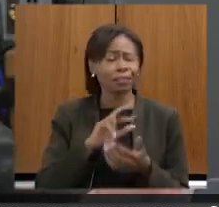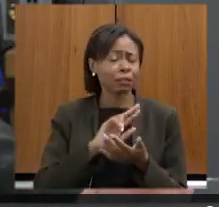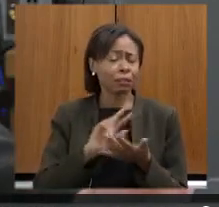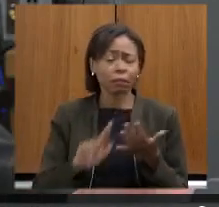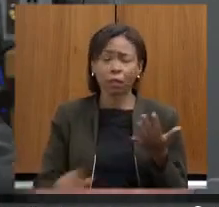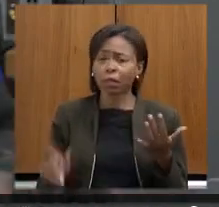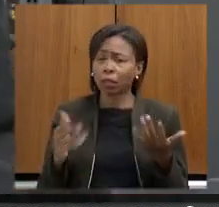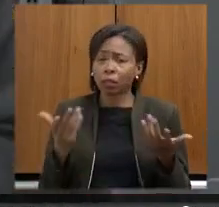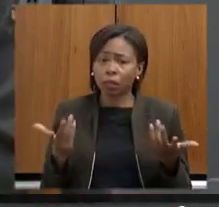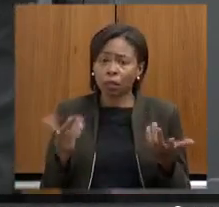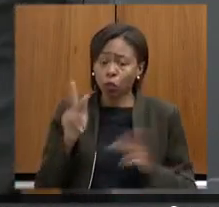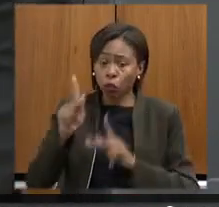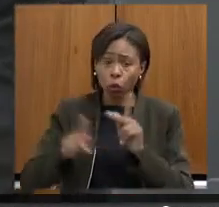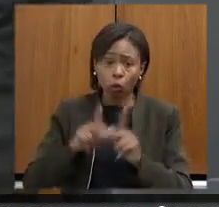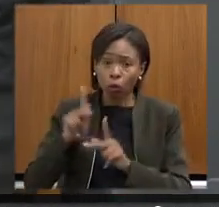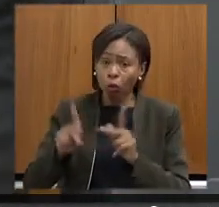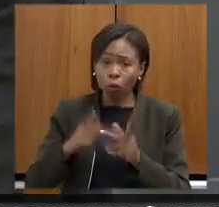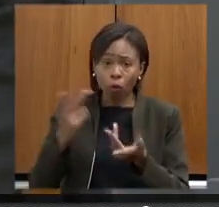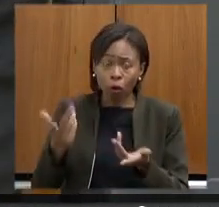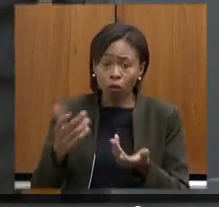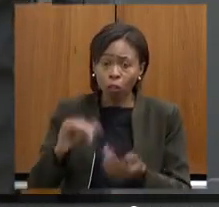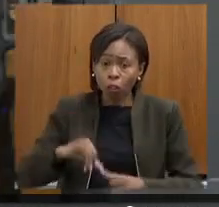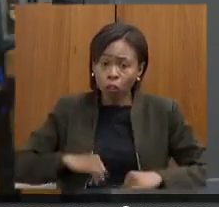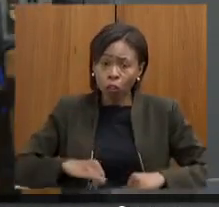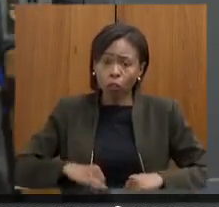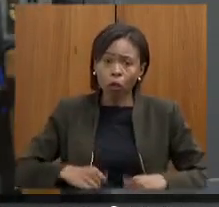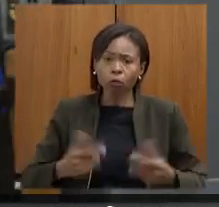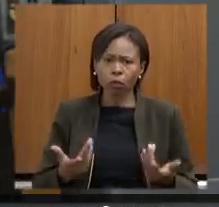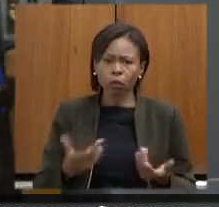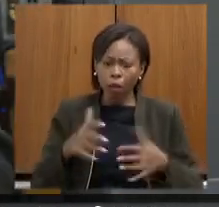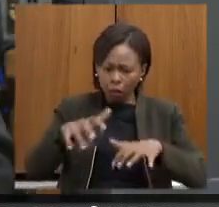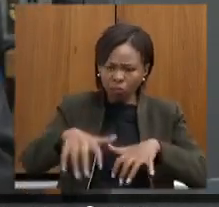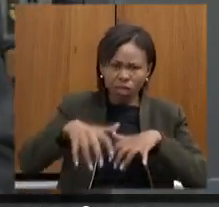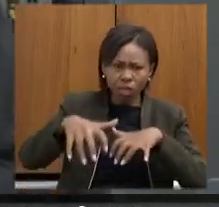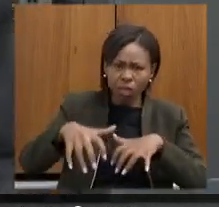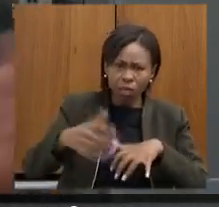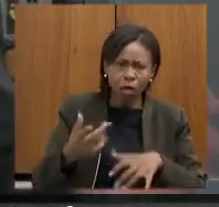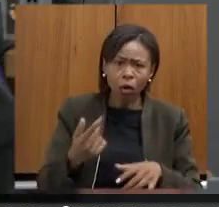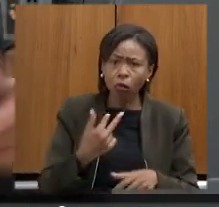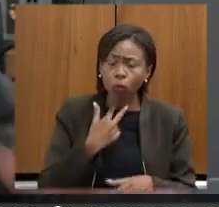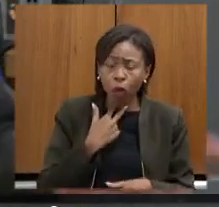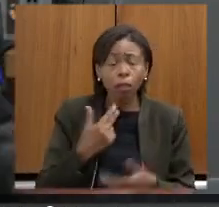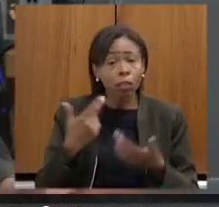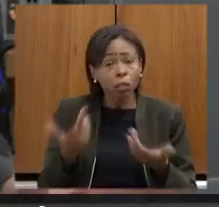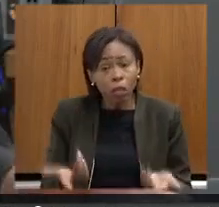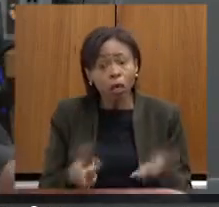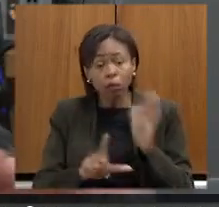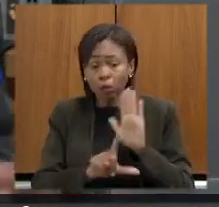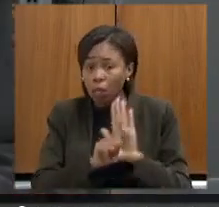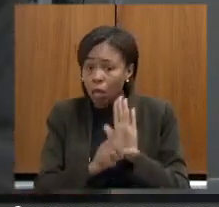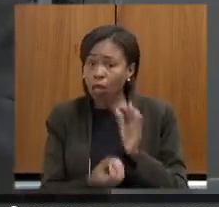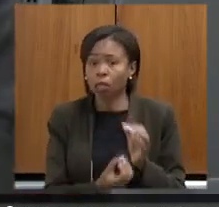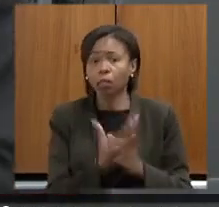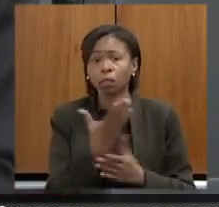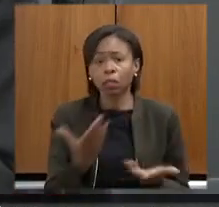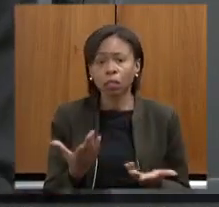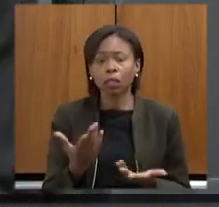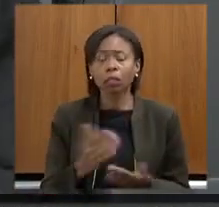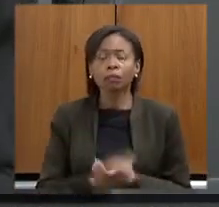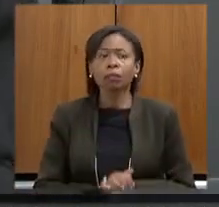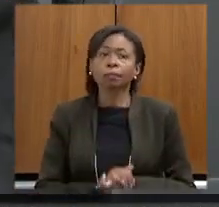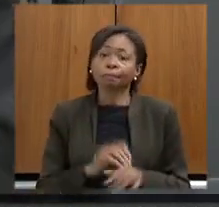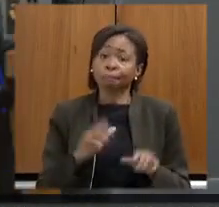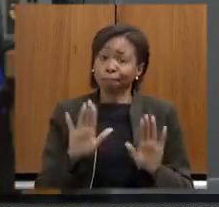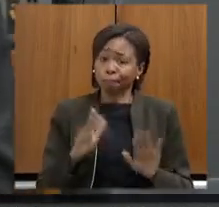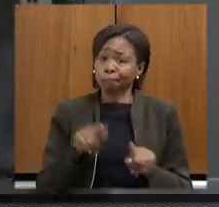o povo é que paga se não deve fazer a mineração o não se faça faça a lei e quem faz lei é a Assembleia é outra coisa que eu não